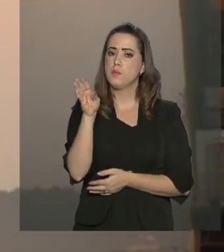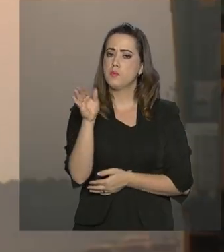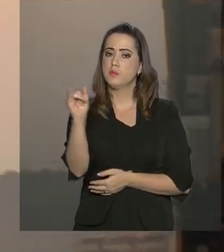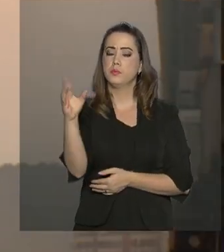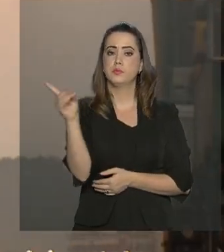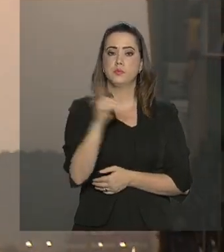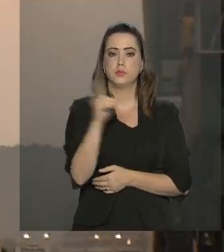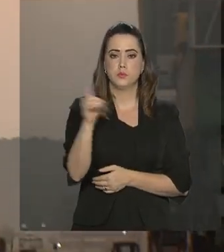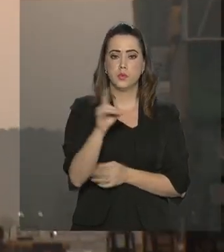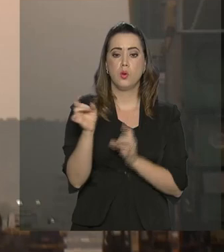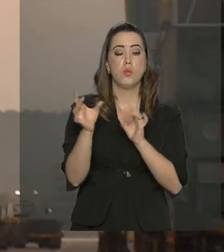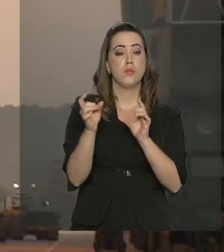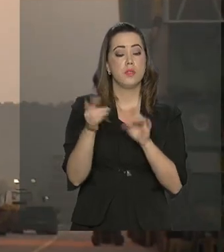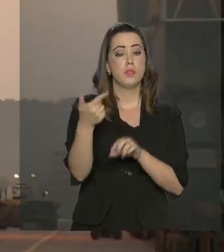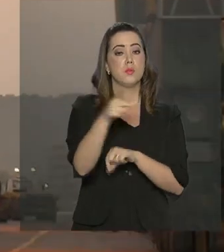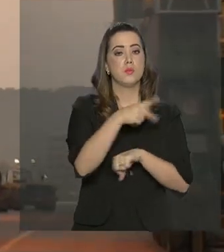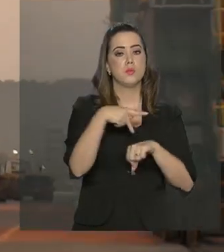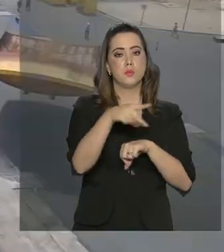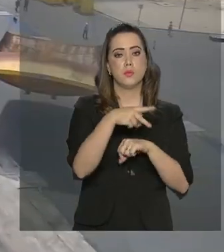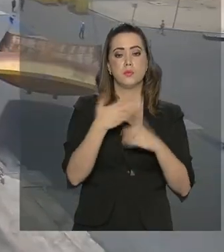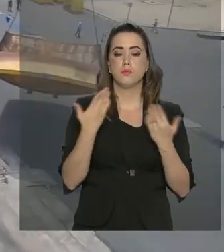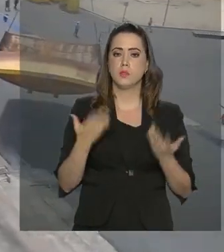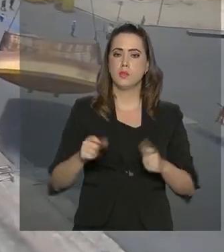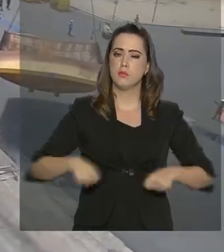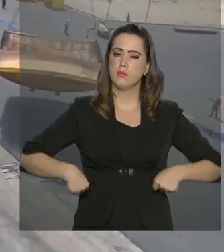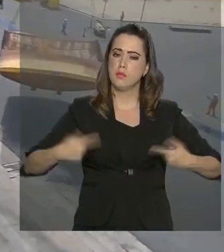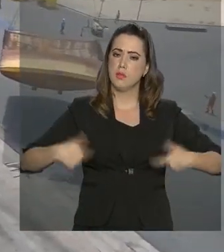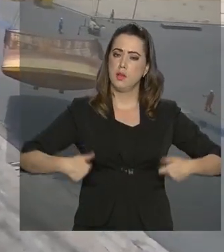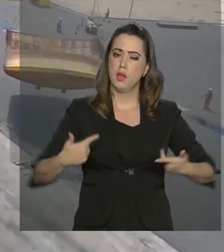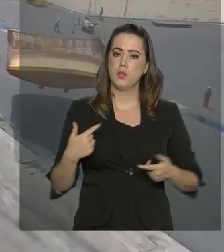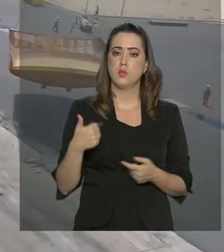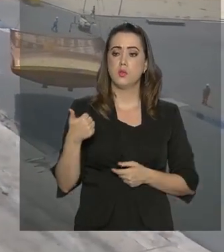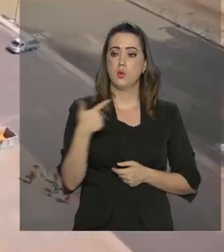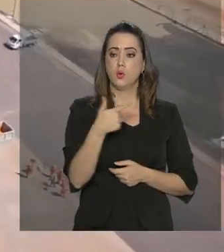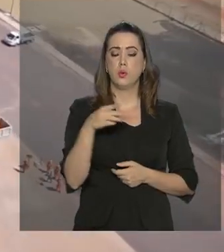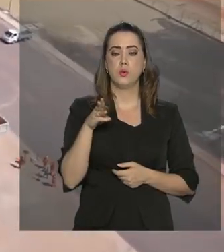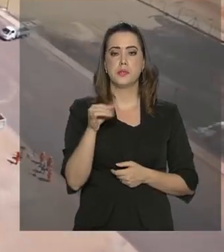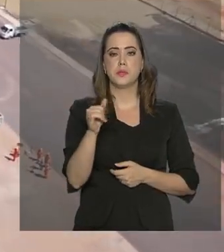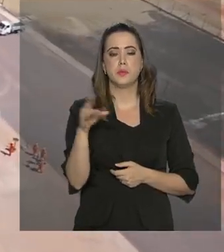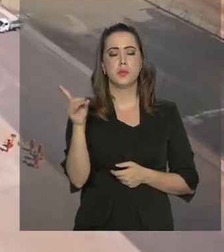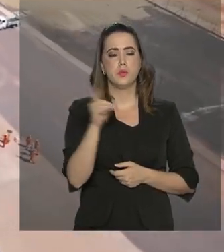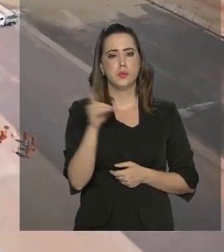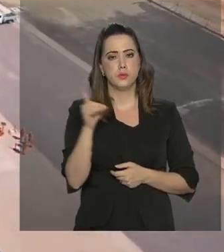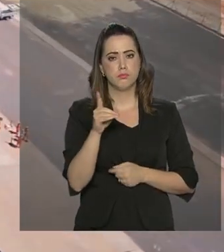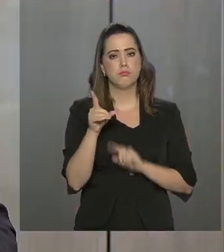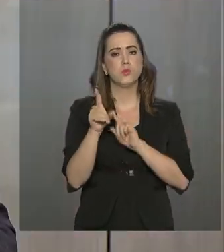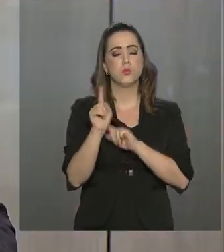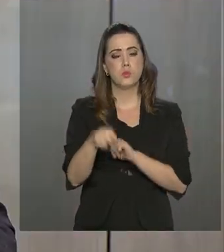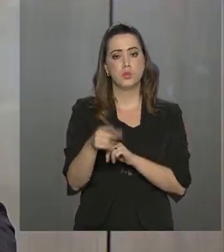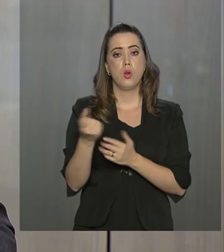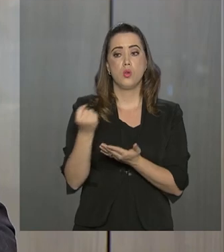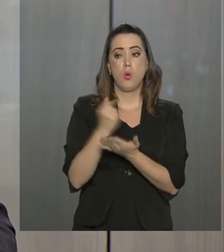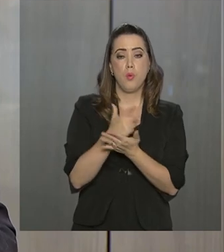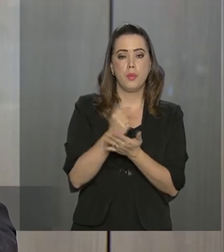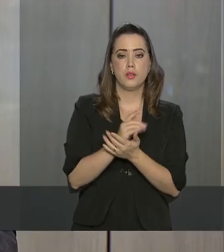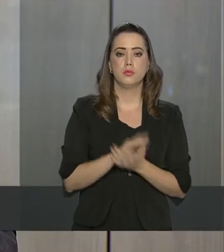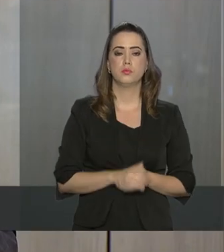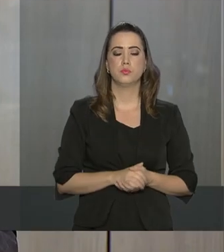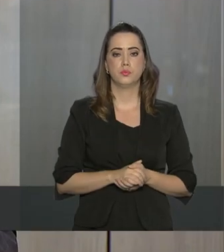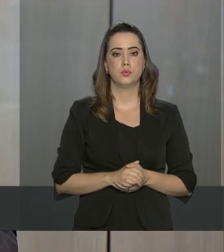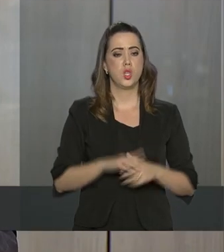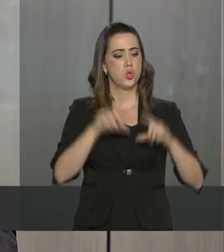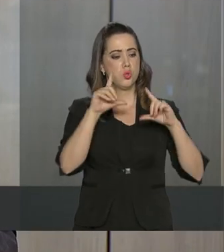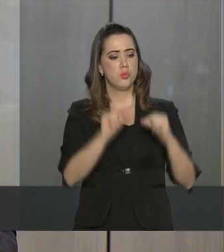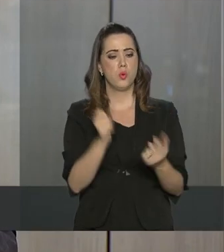dólares com vendas para outros países e gastou 12 bilhões com importações de produtos. Queda da importação